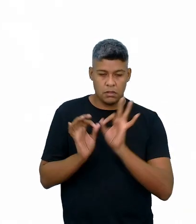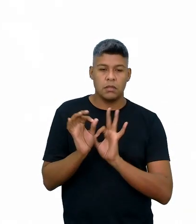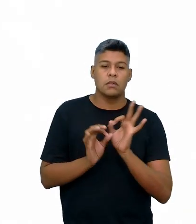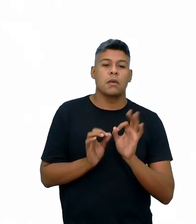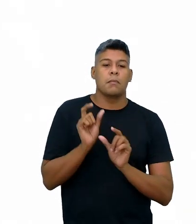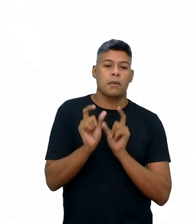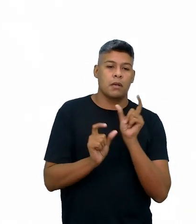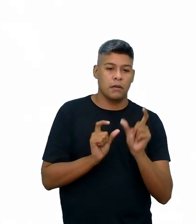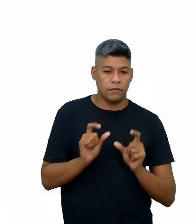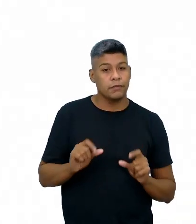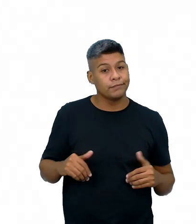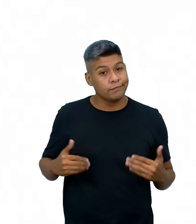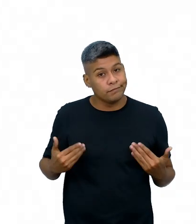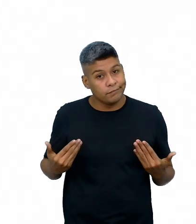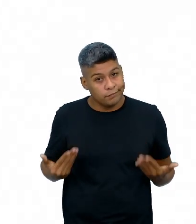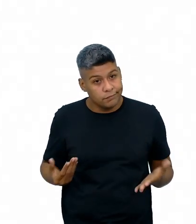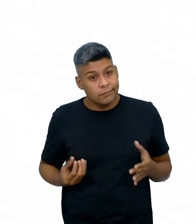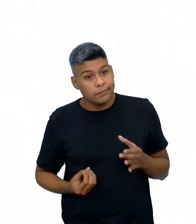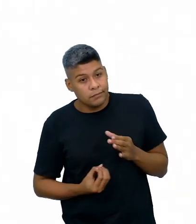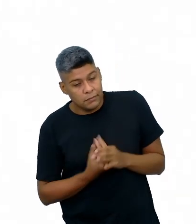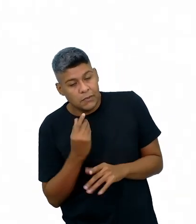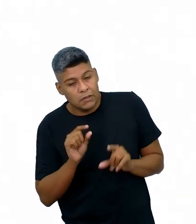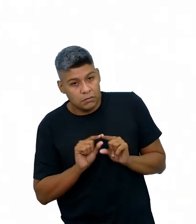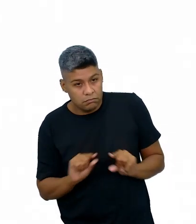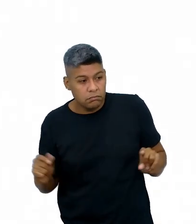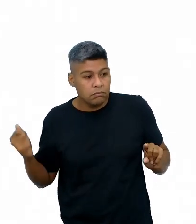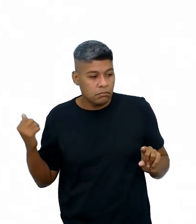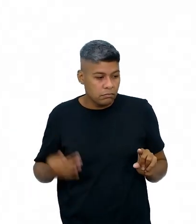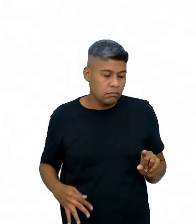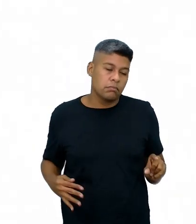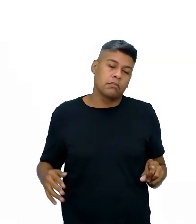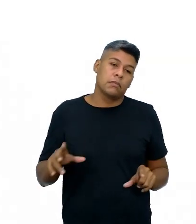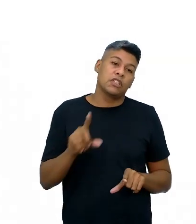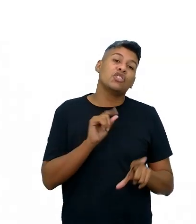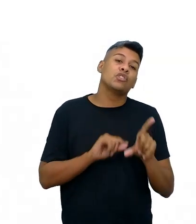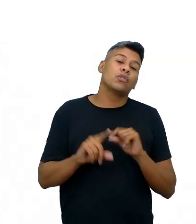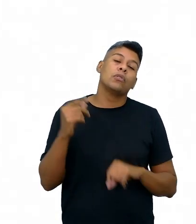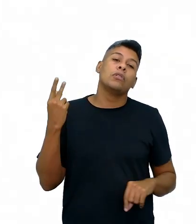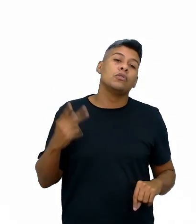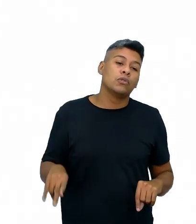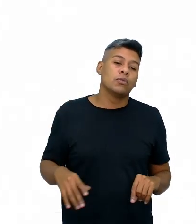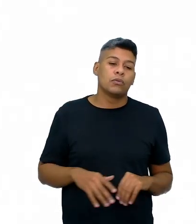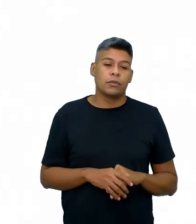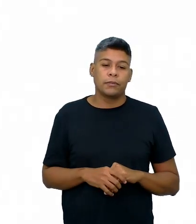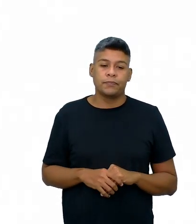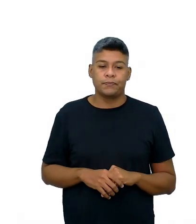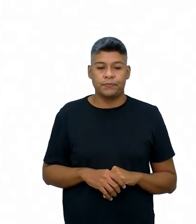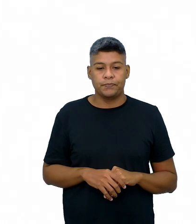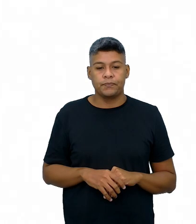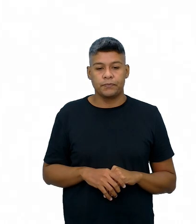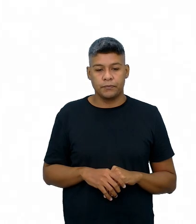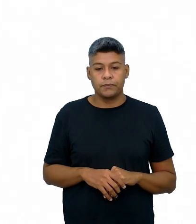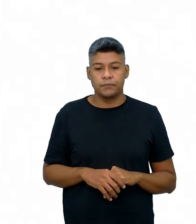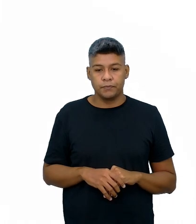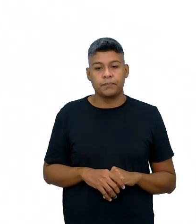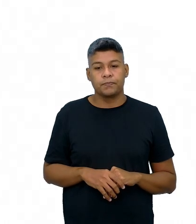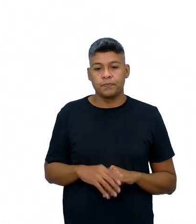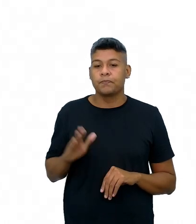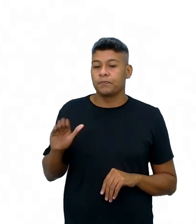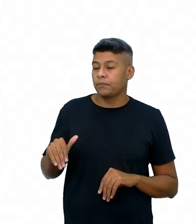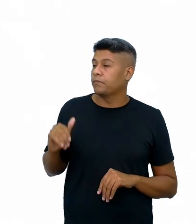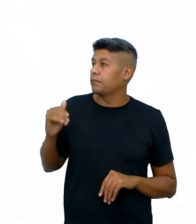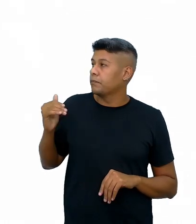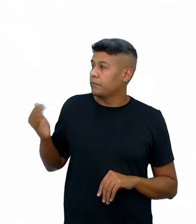palavras. E, a seguir, construa um parágrafo justificando suas escolhas. Aqui, no outro lado do